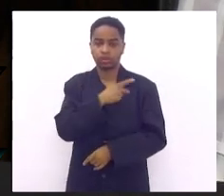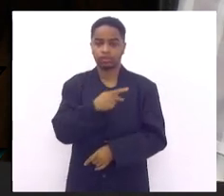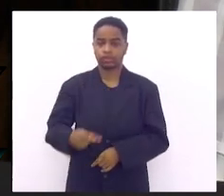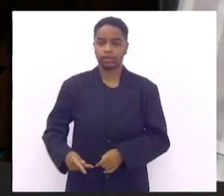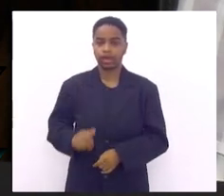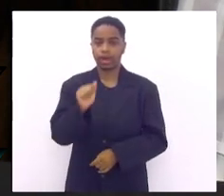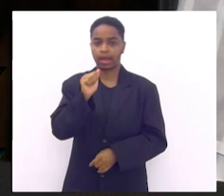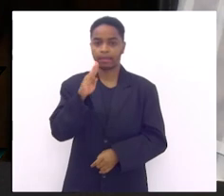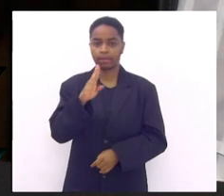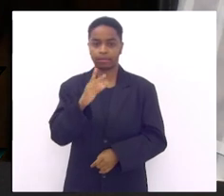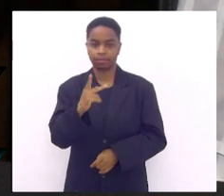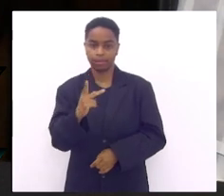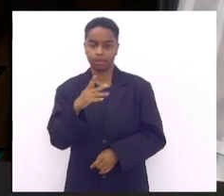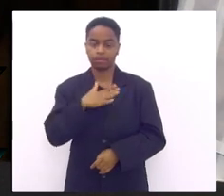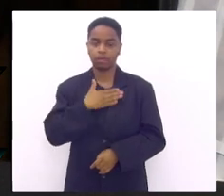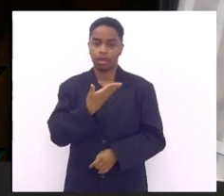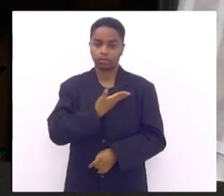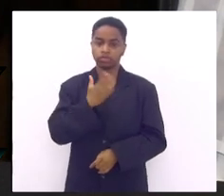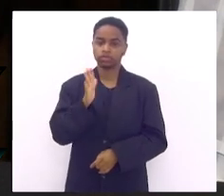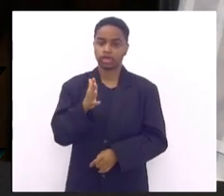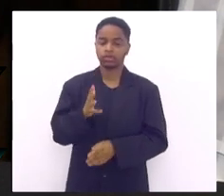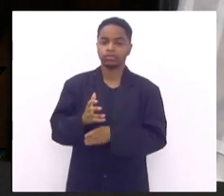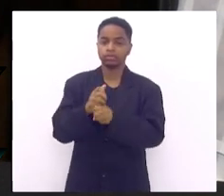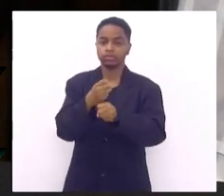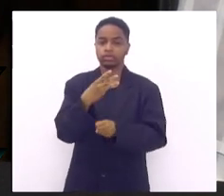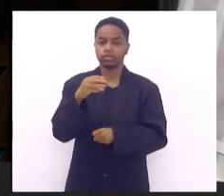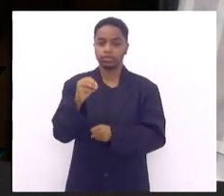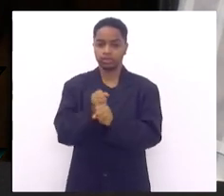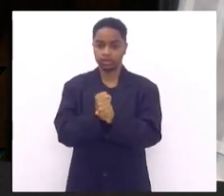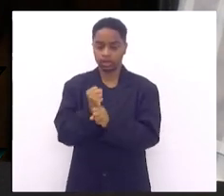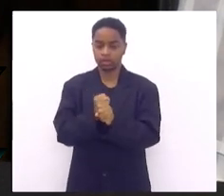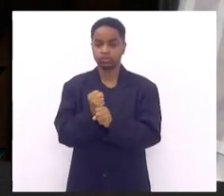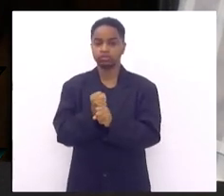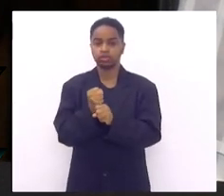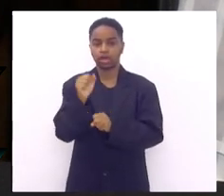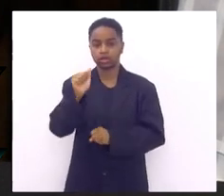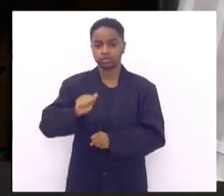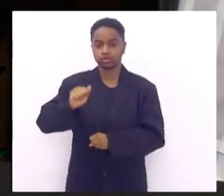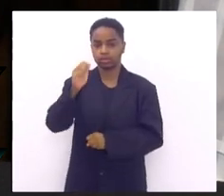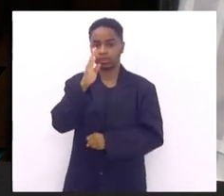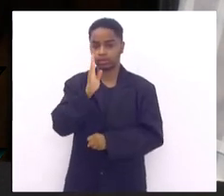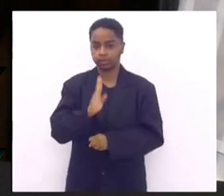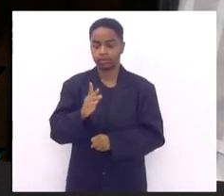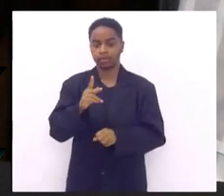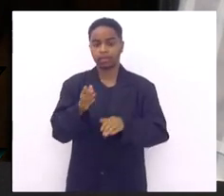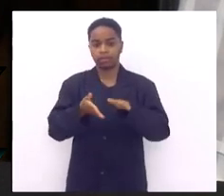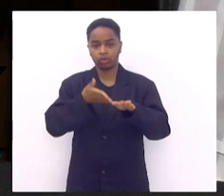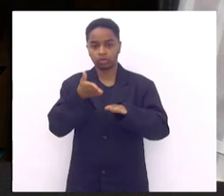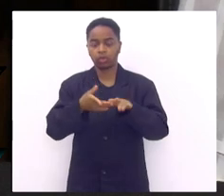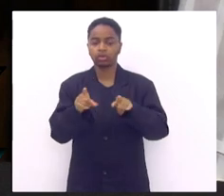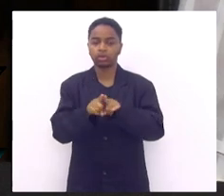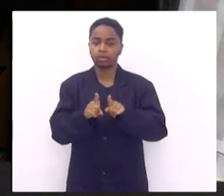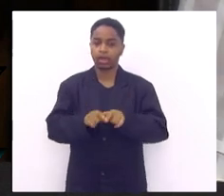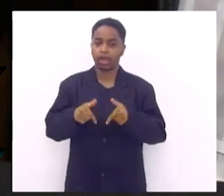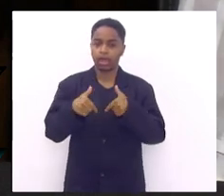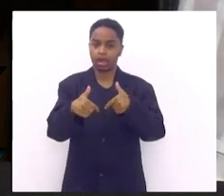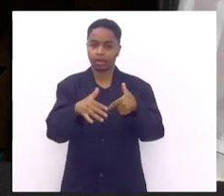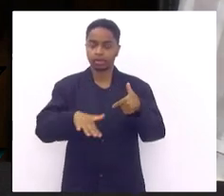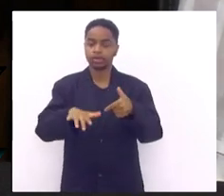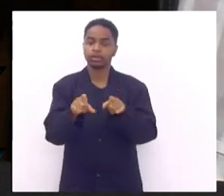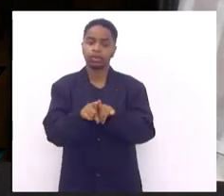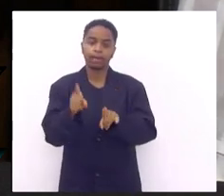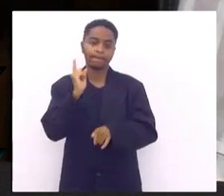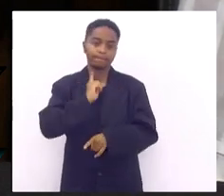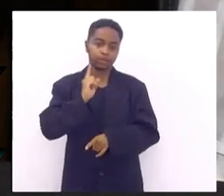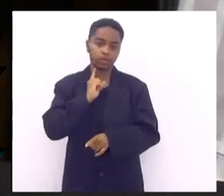amigo há 30 anos da Associação Brasileira de Podólogos que também está à frente disso em Minas Gerais